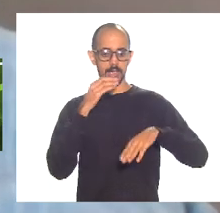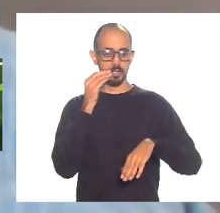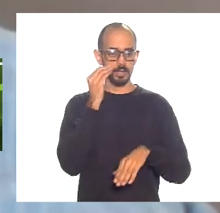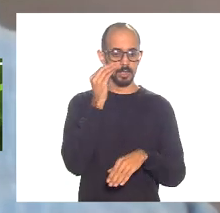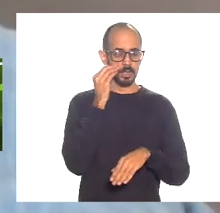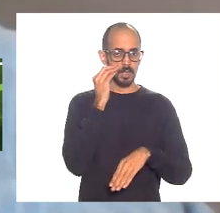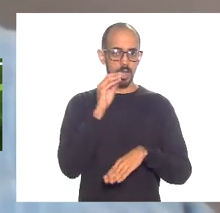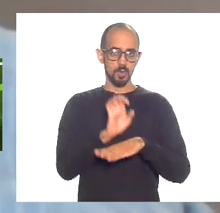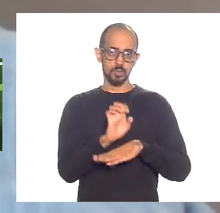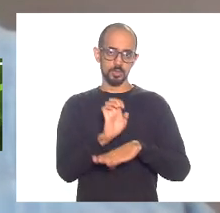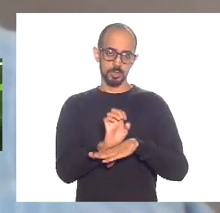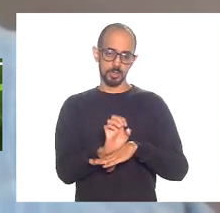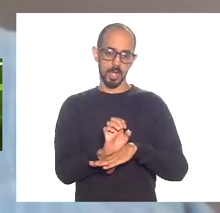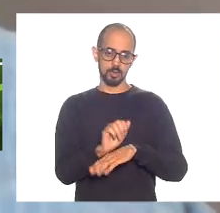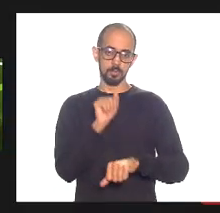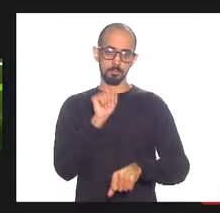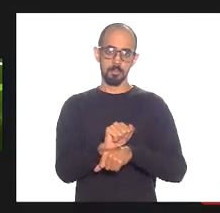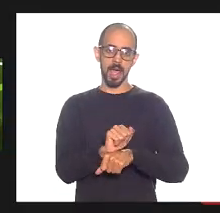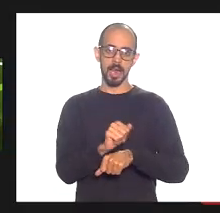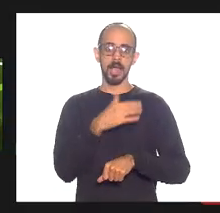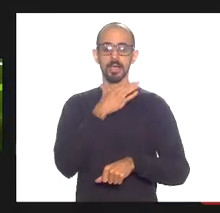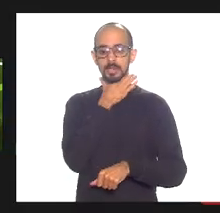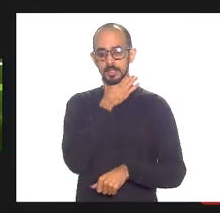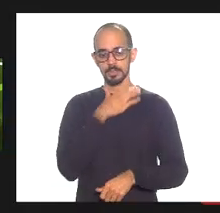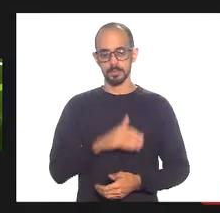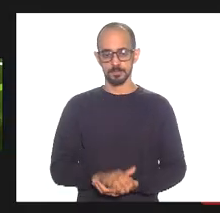estrutural. Fala, Henrique. Bota aí, por favor, para mim.